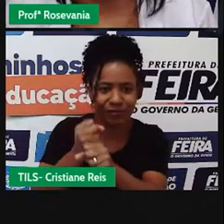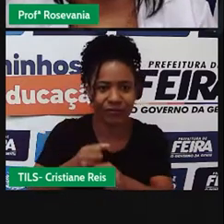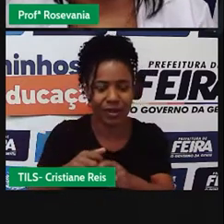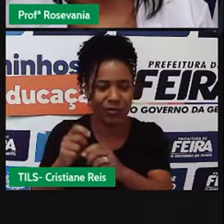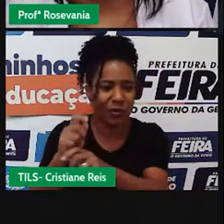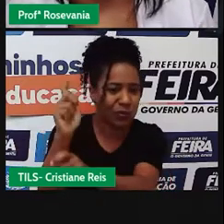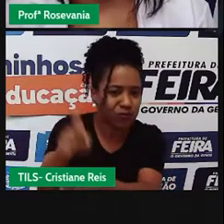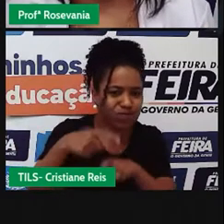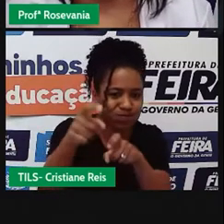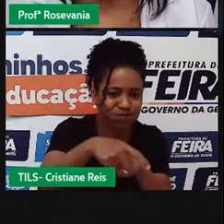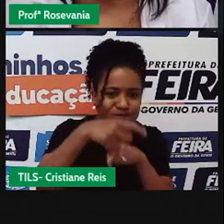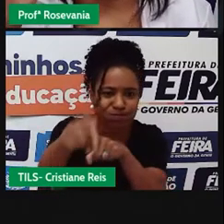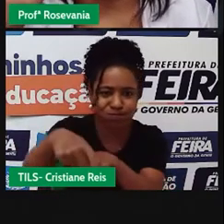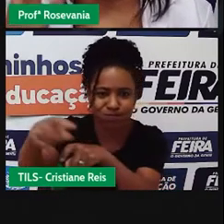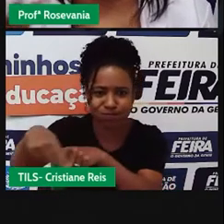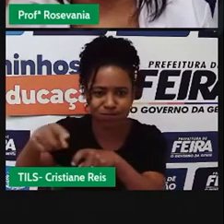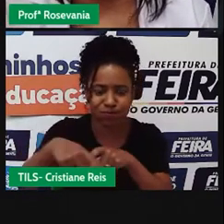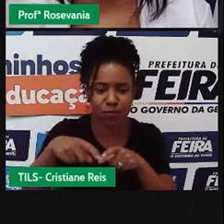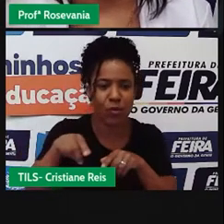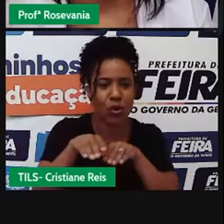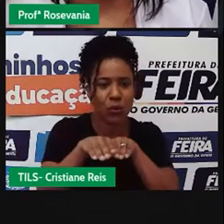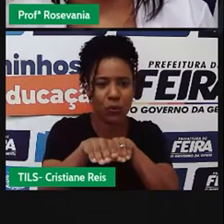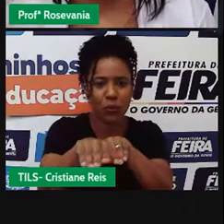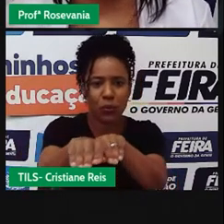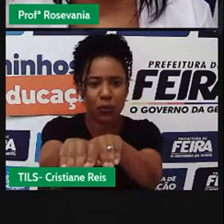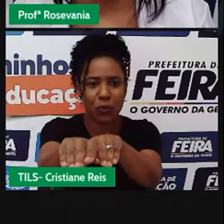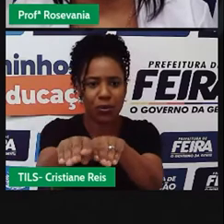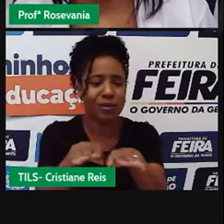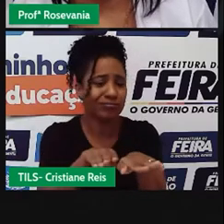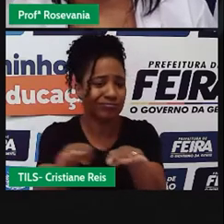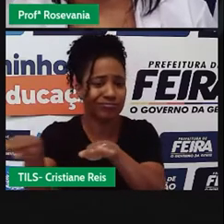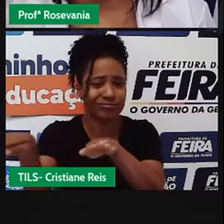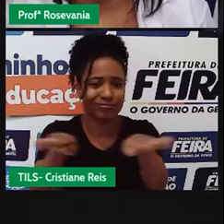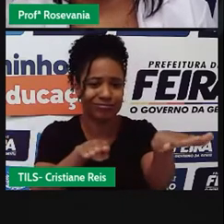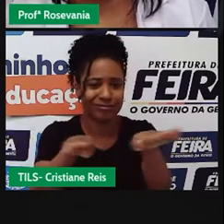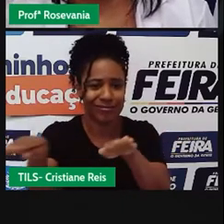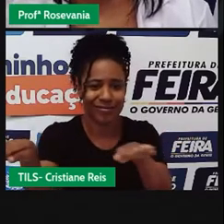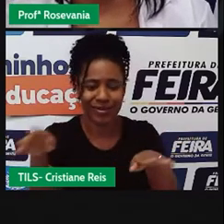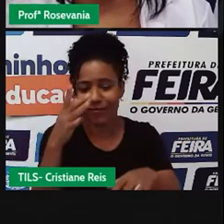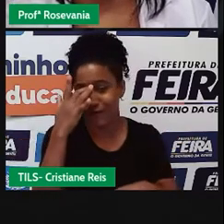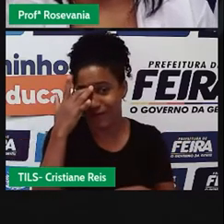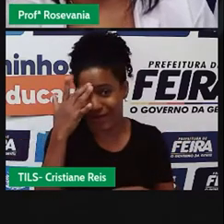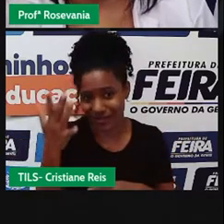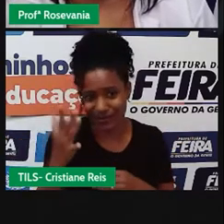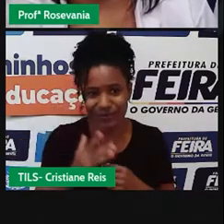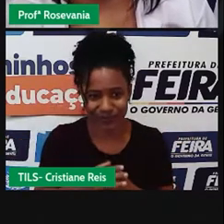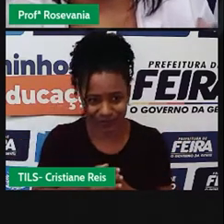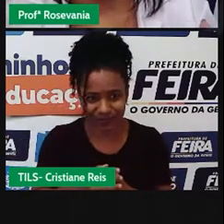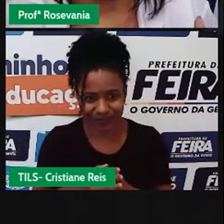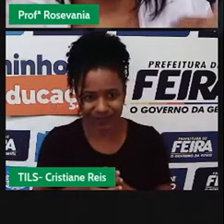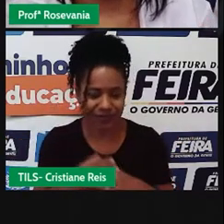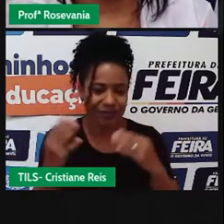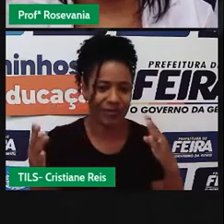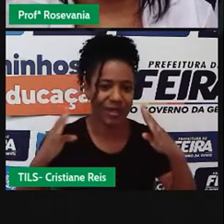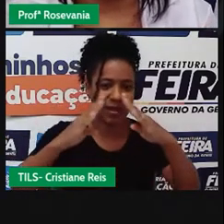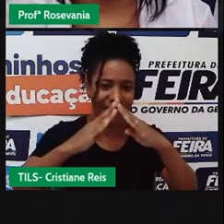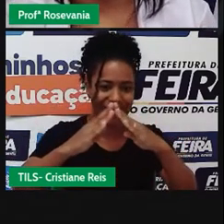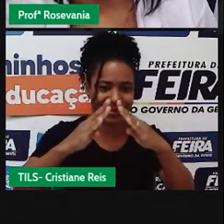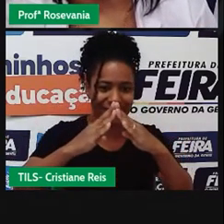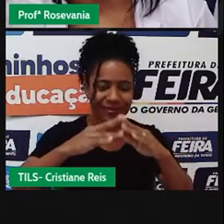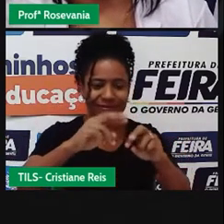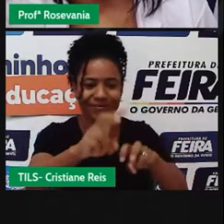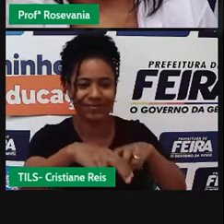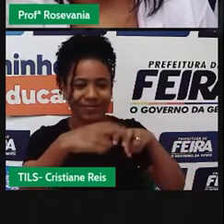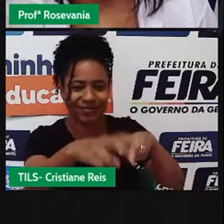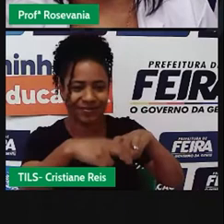assim, muita estrutura. A própria via ali já virava um caminho, né, quem tem casa, né, no espaço rural sabe do que